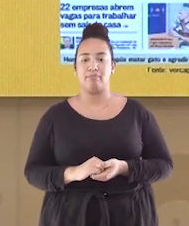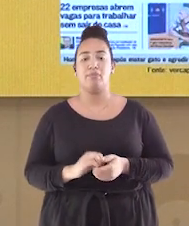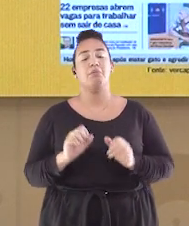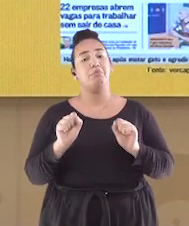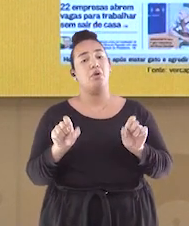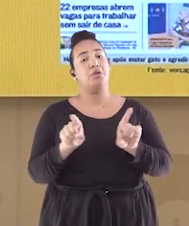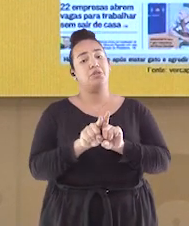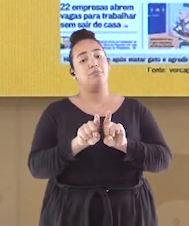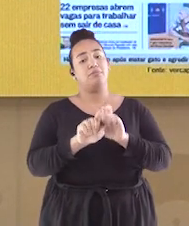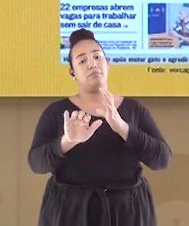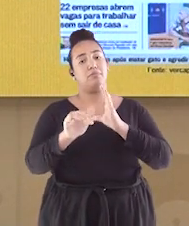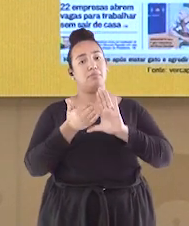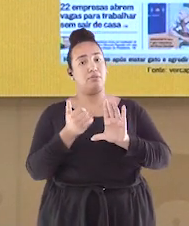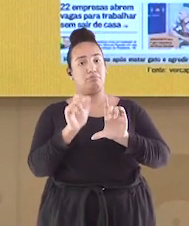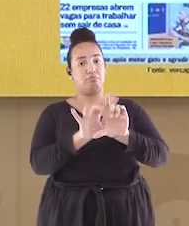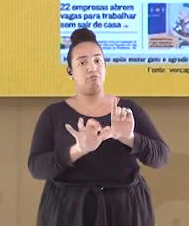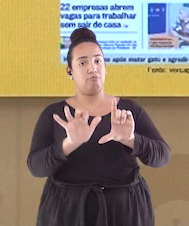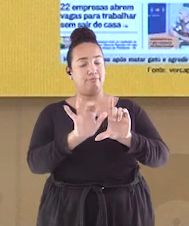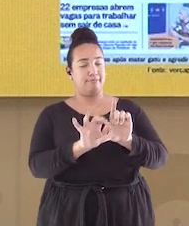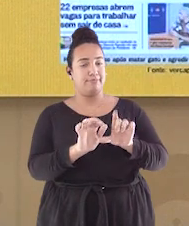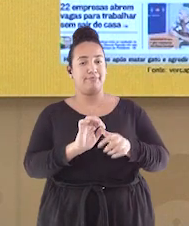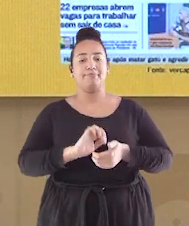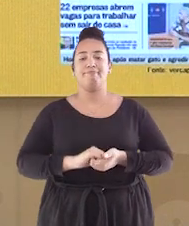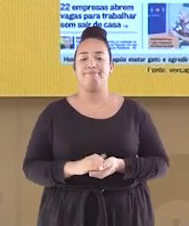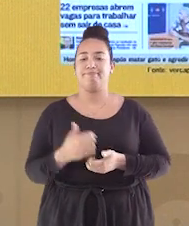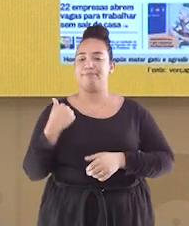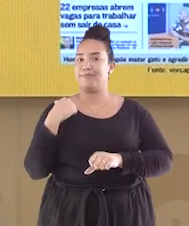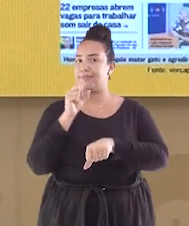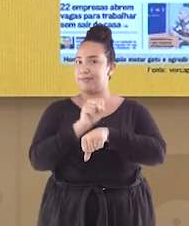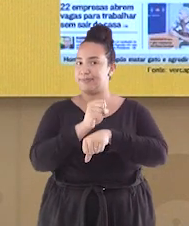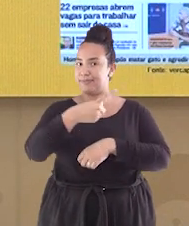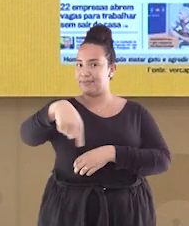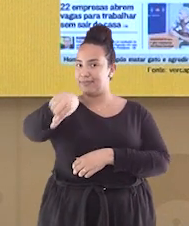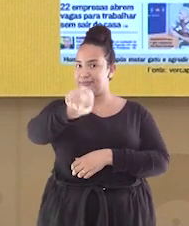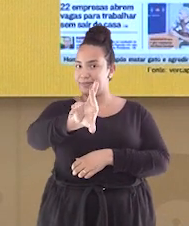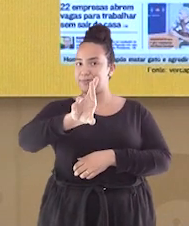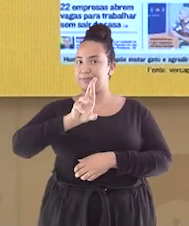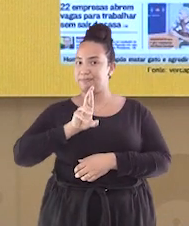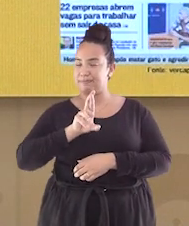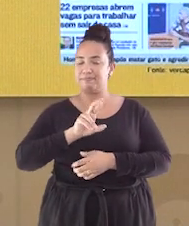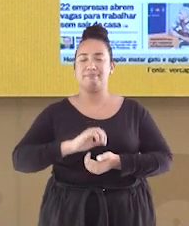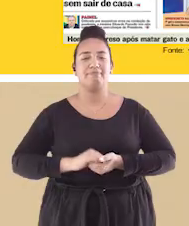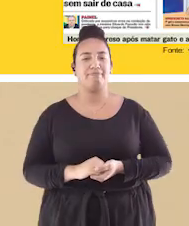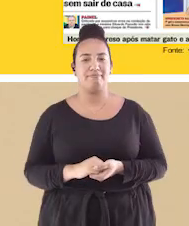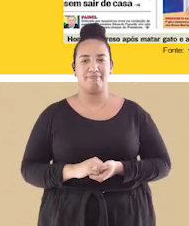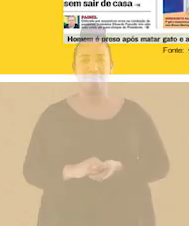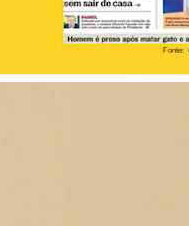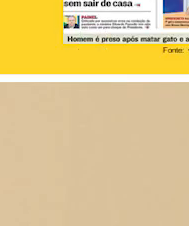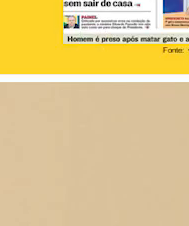Você pode também enviar aqui, pelo QR Code. Estou esperando a resposta de vocês, hein?